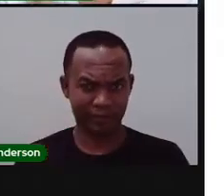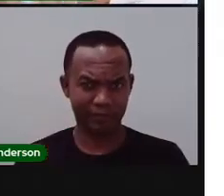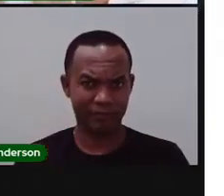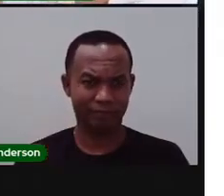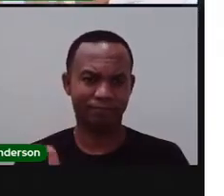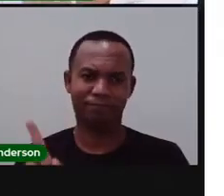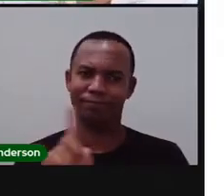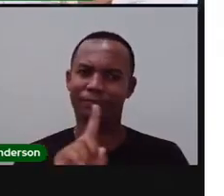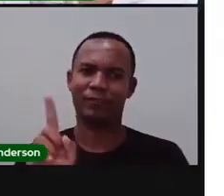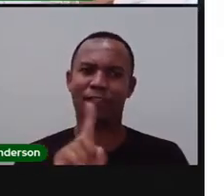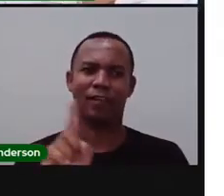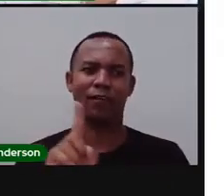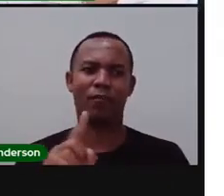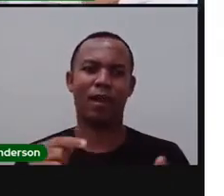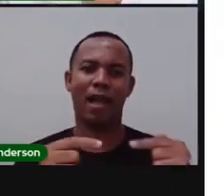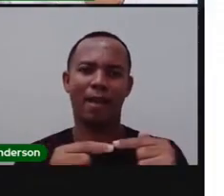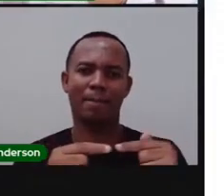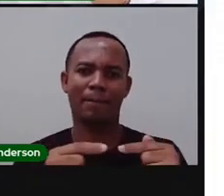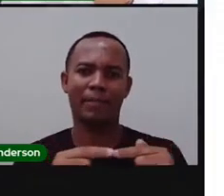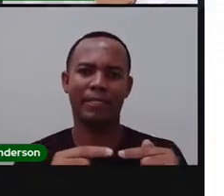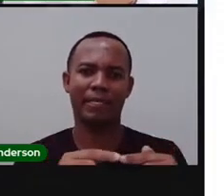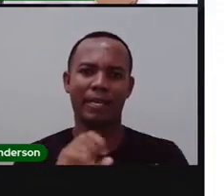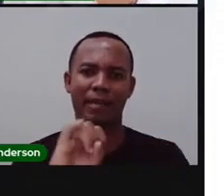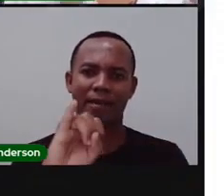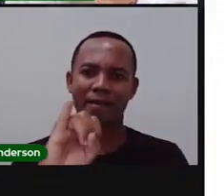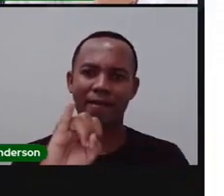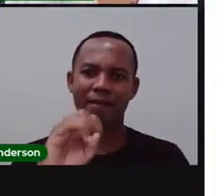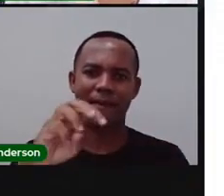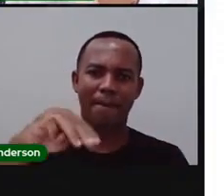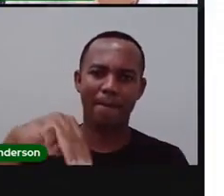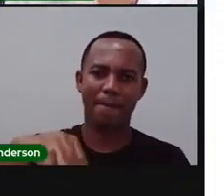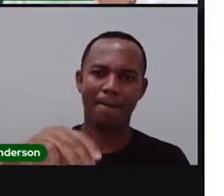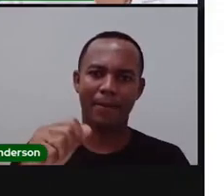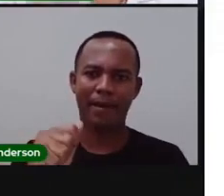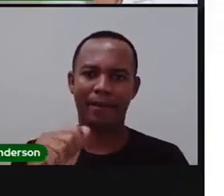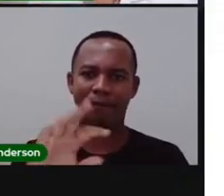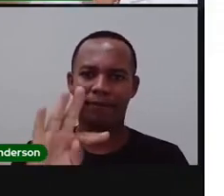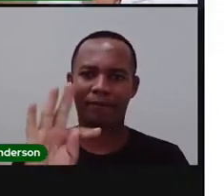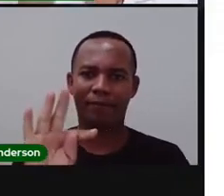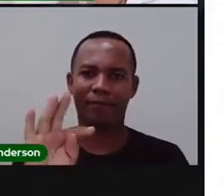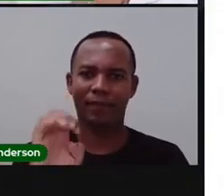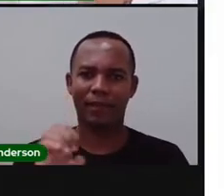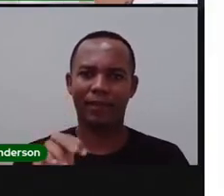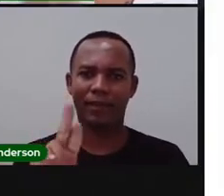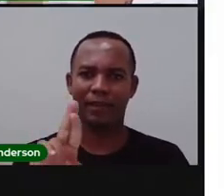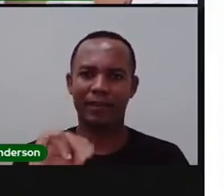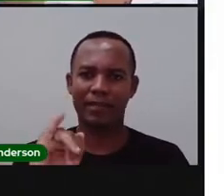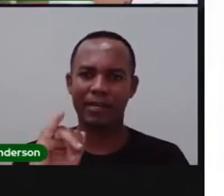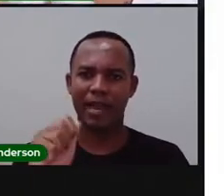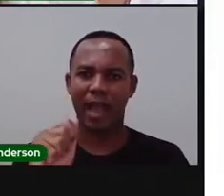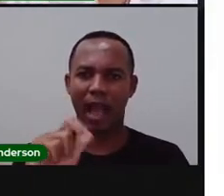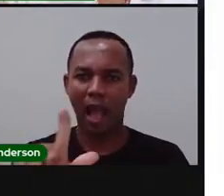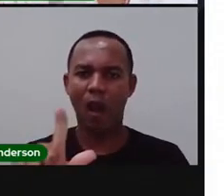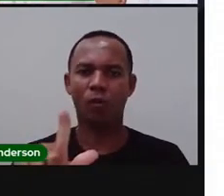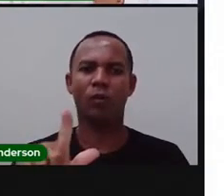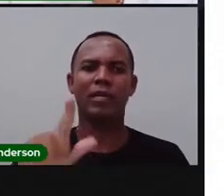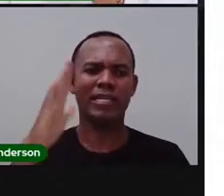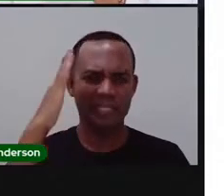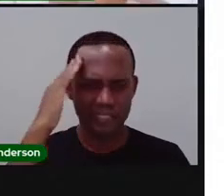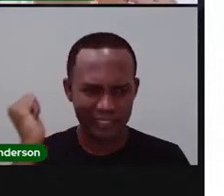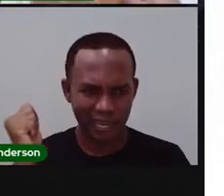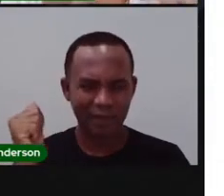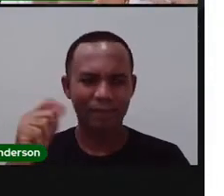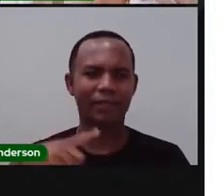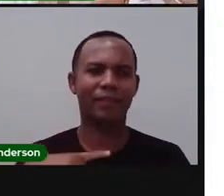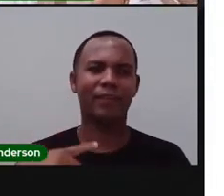quê? Imaterial. Então, material é aquilo que posso pegar. Imaterial é aquilo que eu sei que existe, que